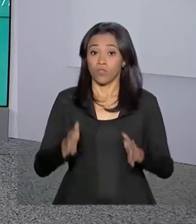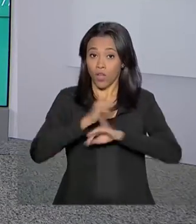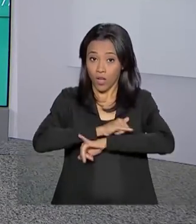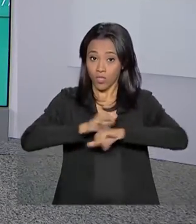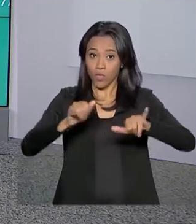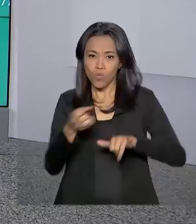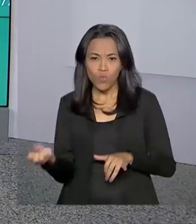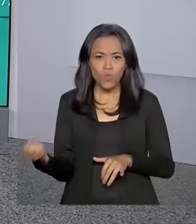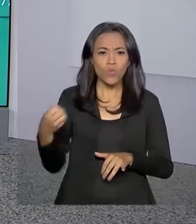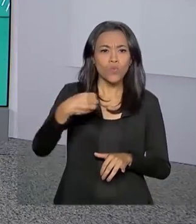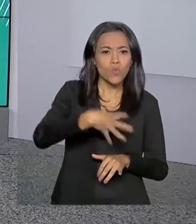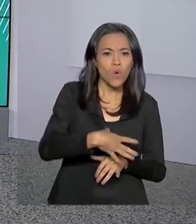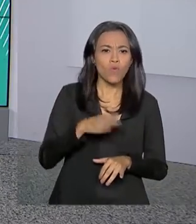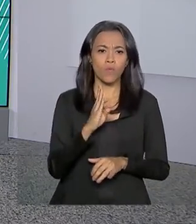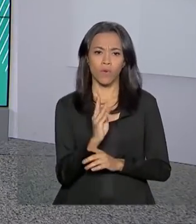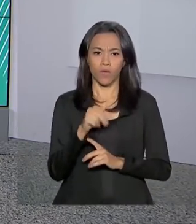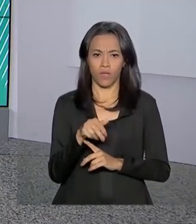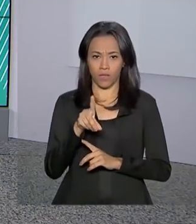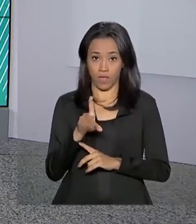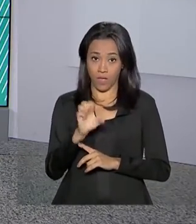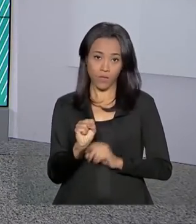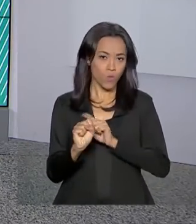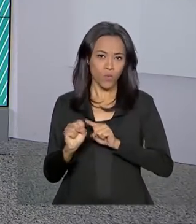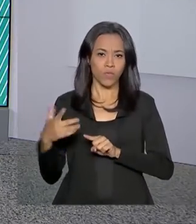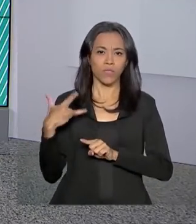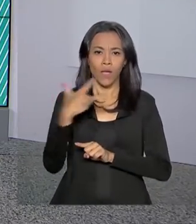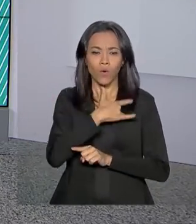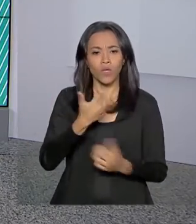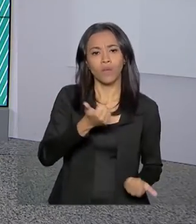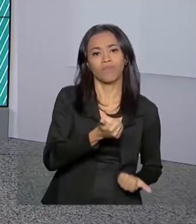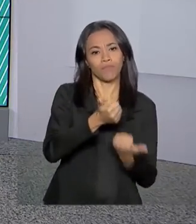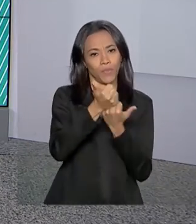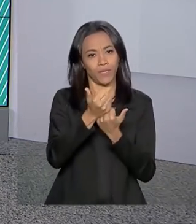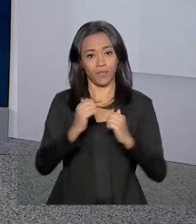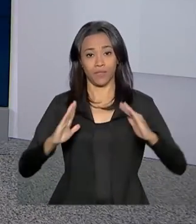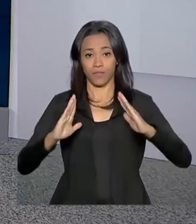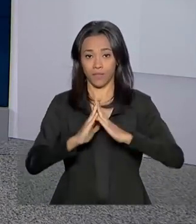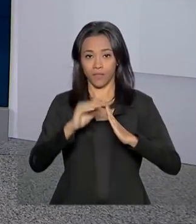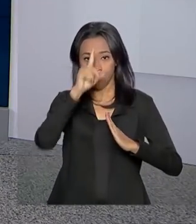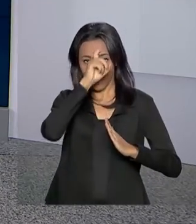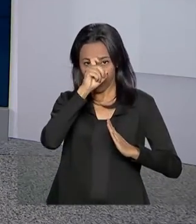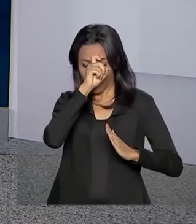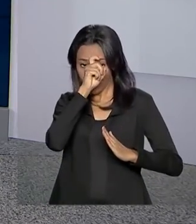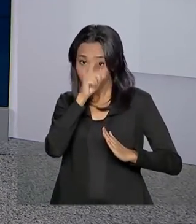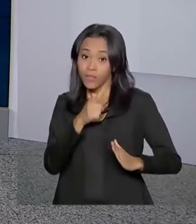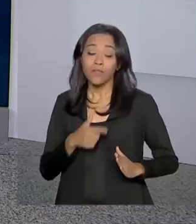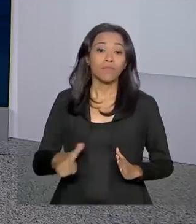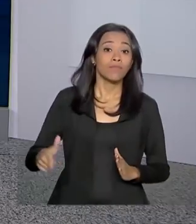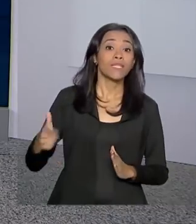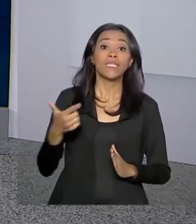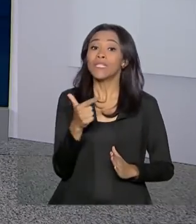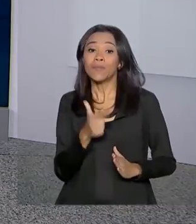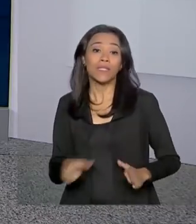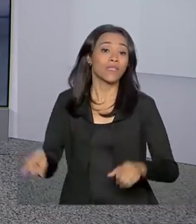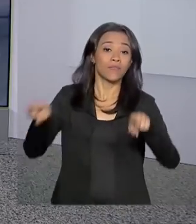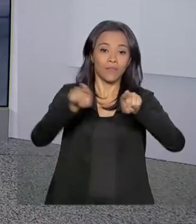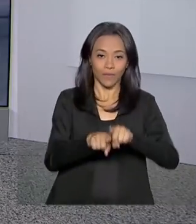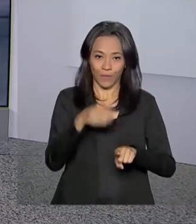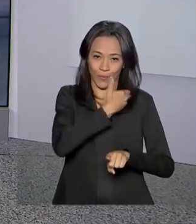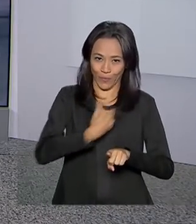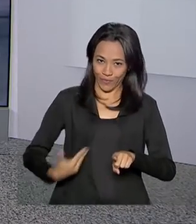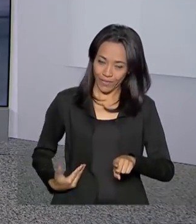BNDES Saúde, programa voltado para instituições filantrópicas que prestam atendimento pelo SUS. Luana Karen